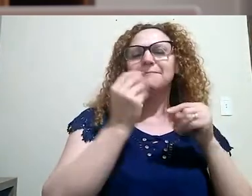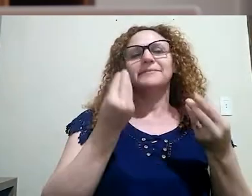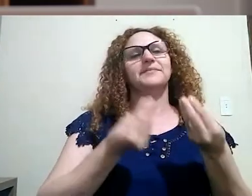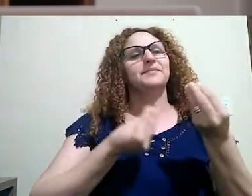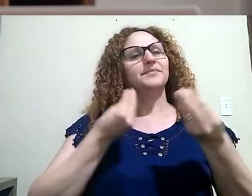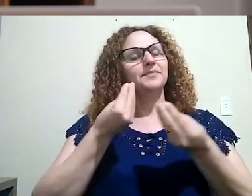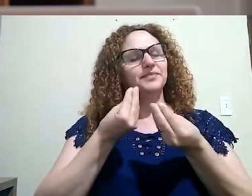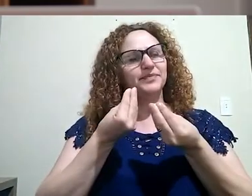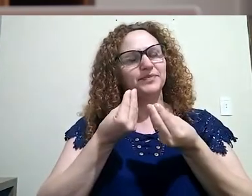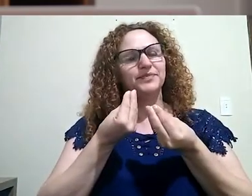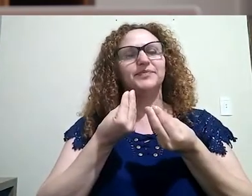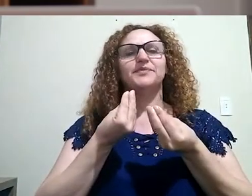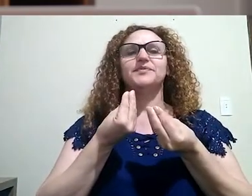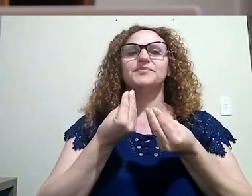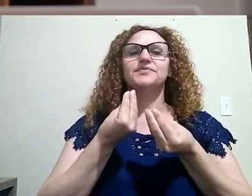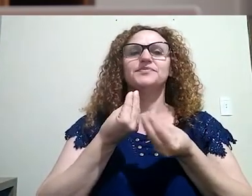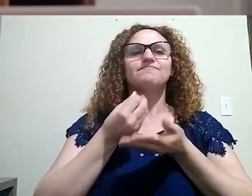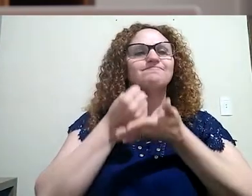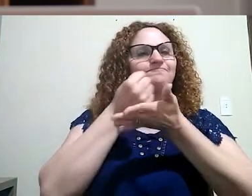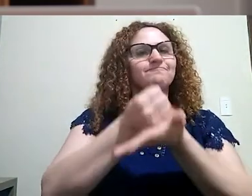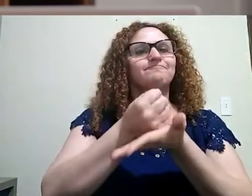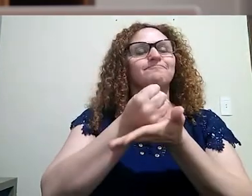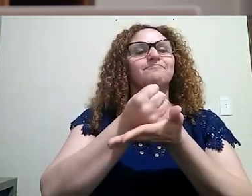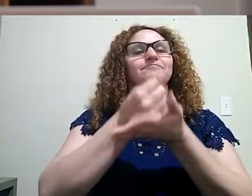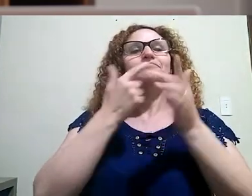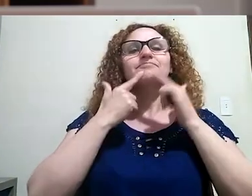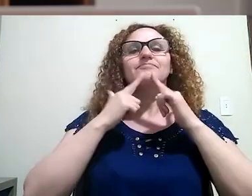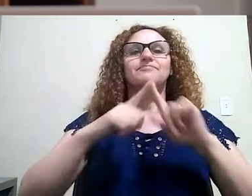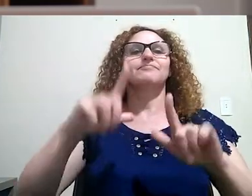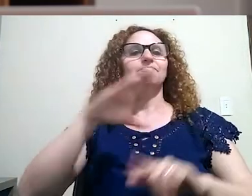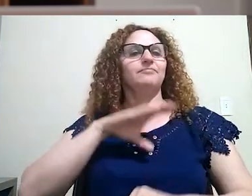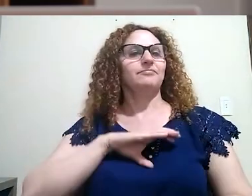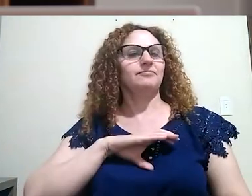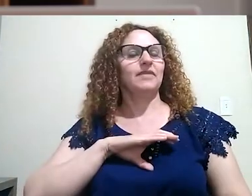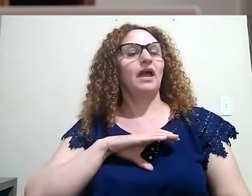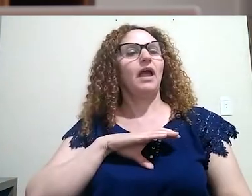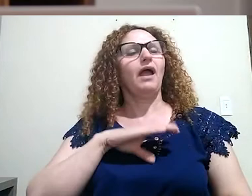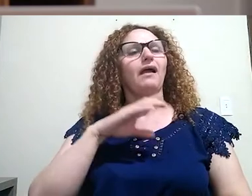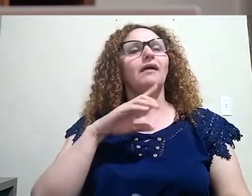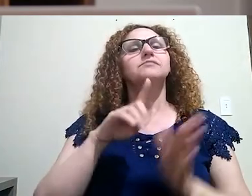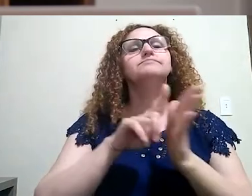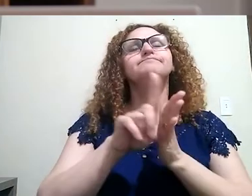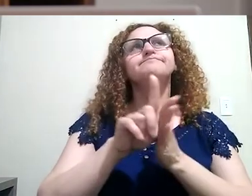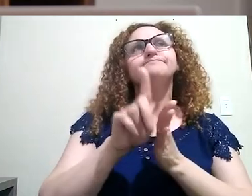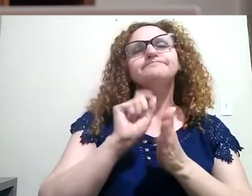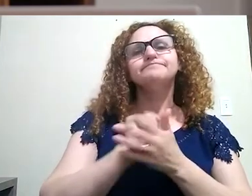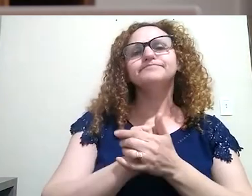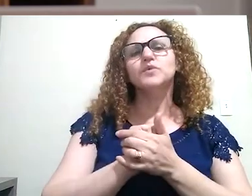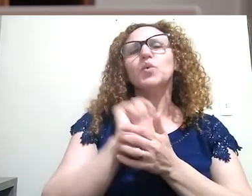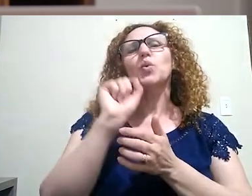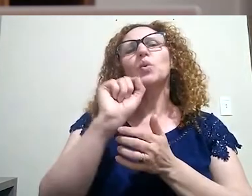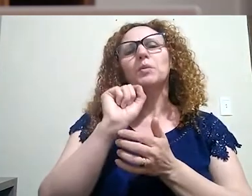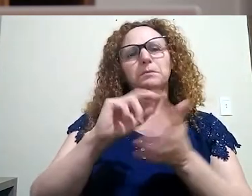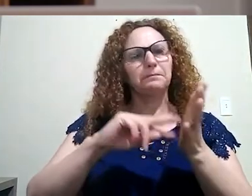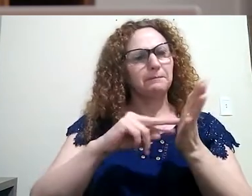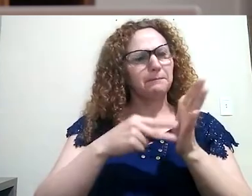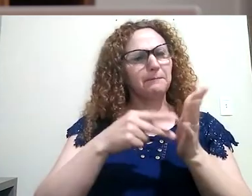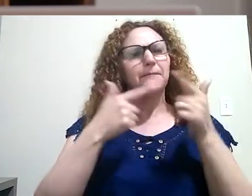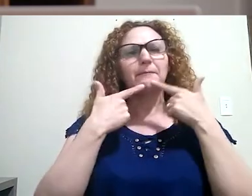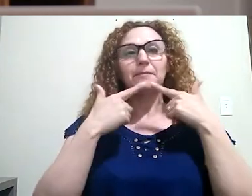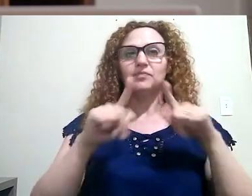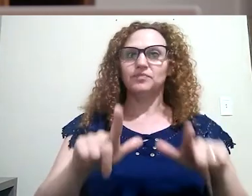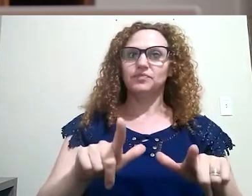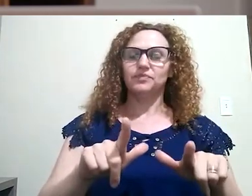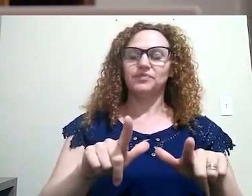nos debruçamos em nossas aulas de língua portuguesa. E aí vocês devem estar perguntando, mas o que é língua?